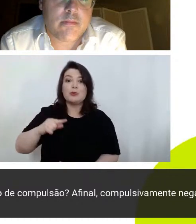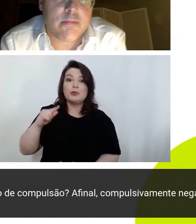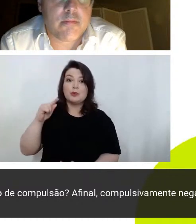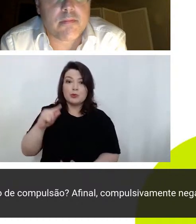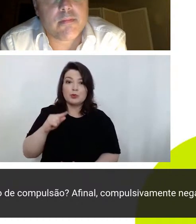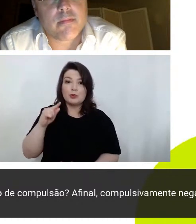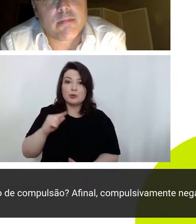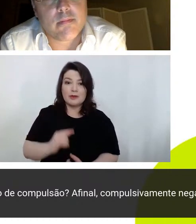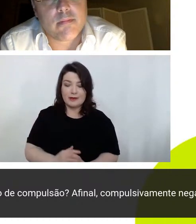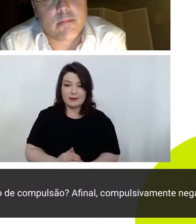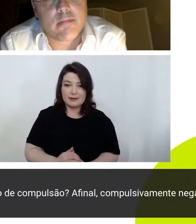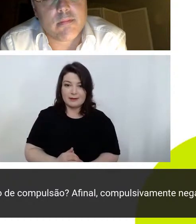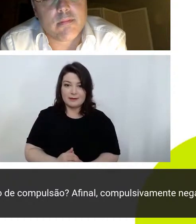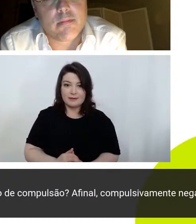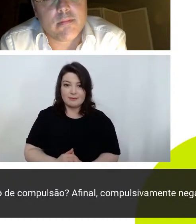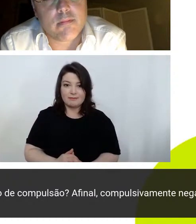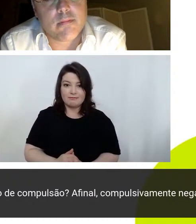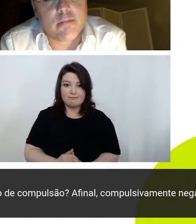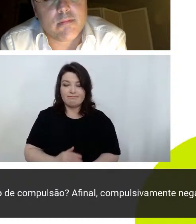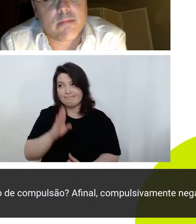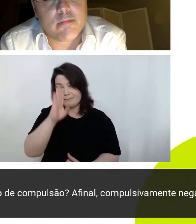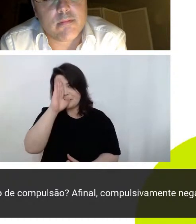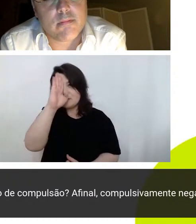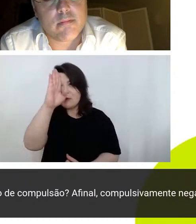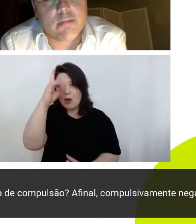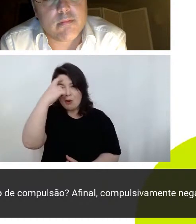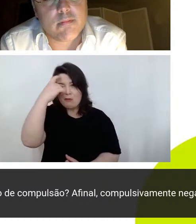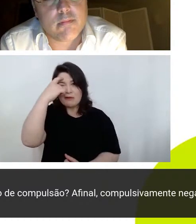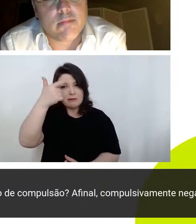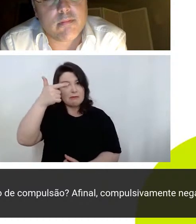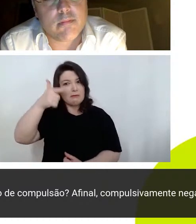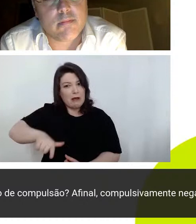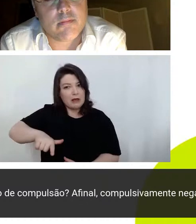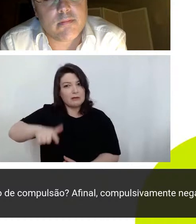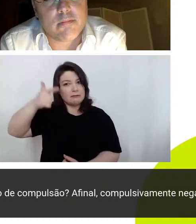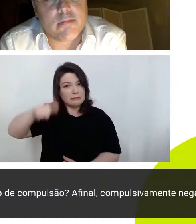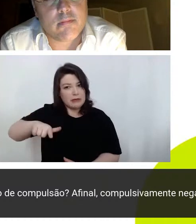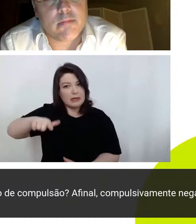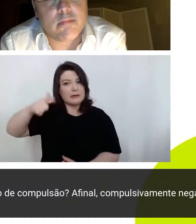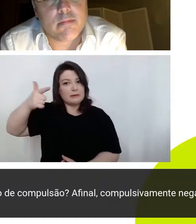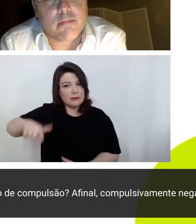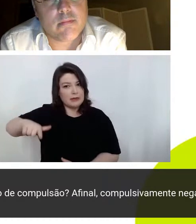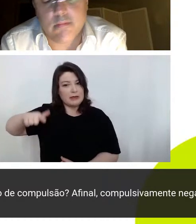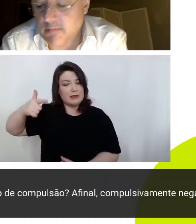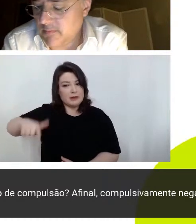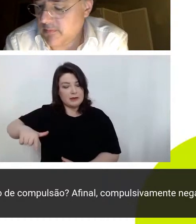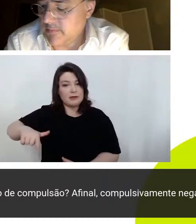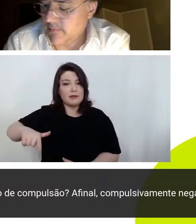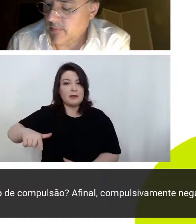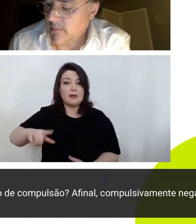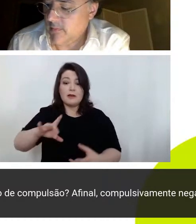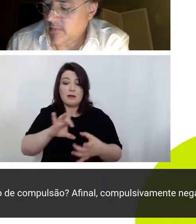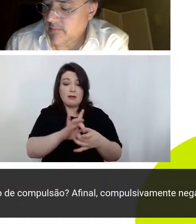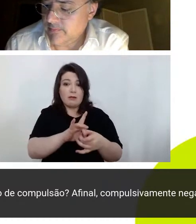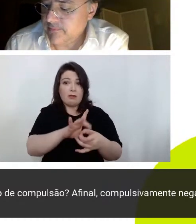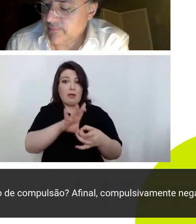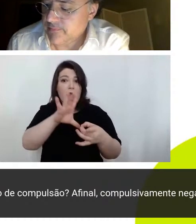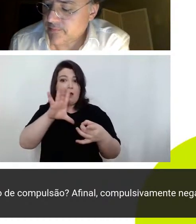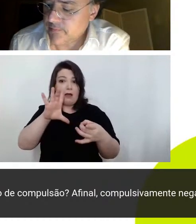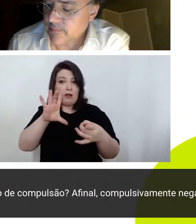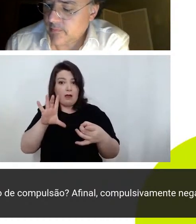principalmente essa compulsão repetitiva ela está desatrelada